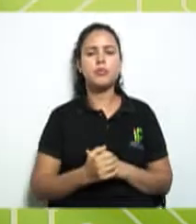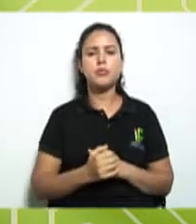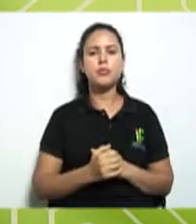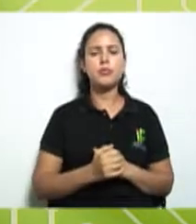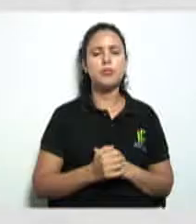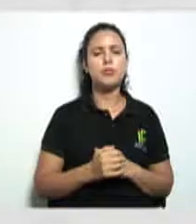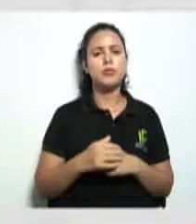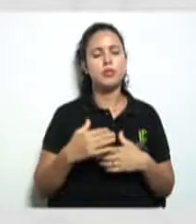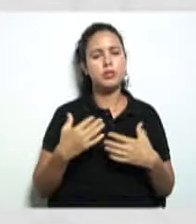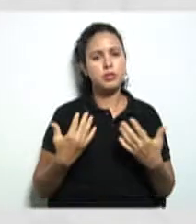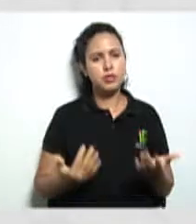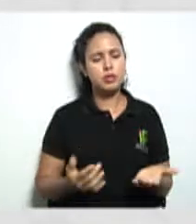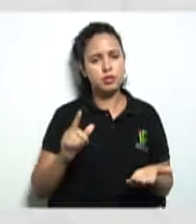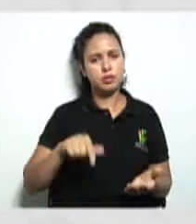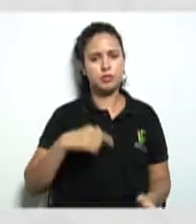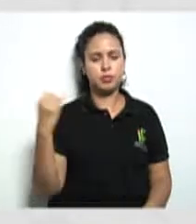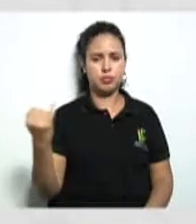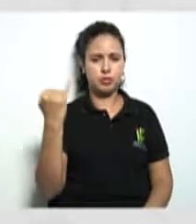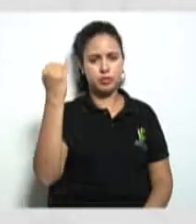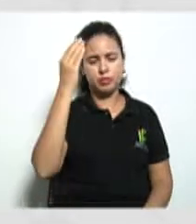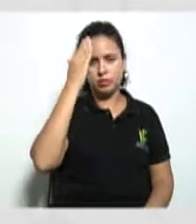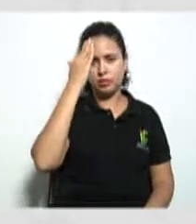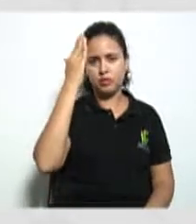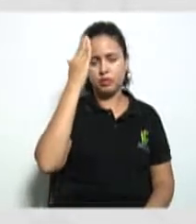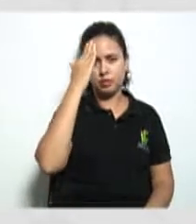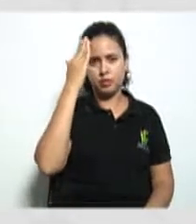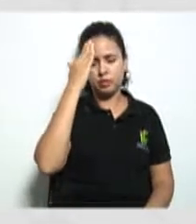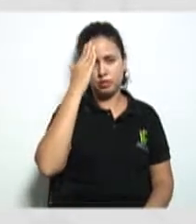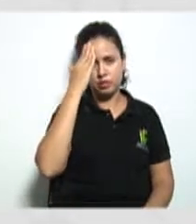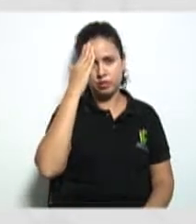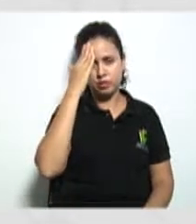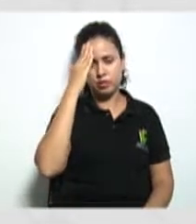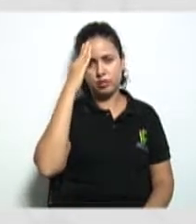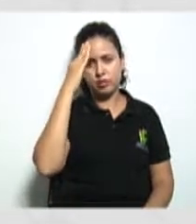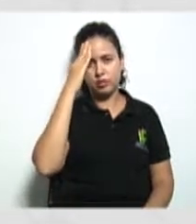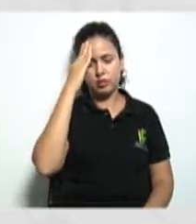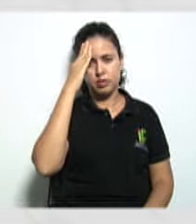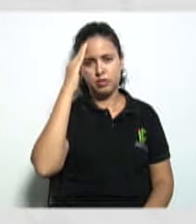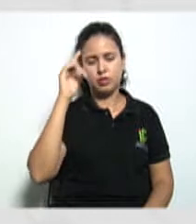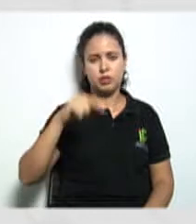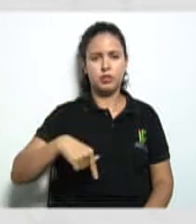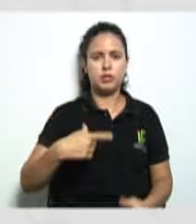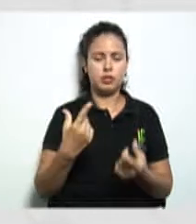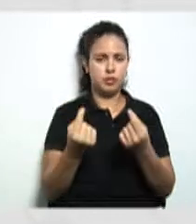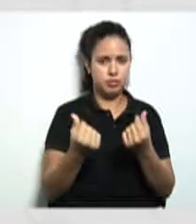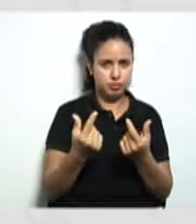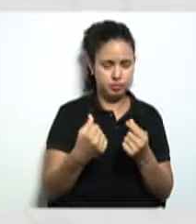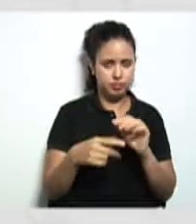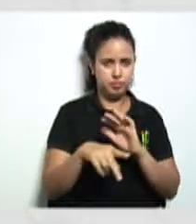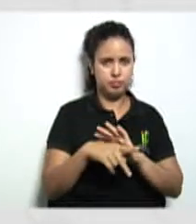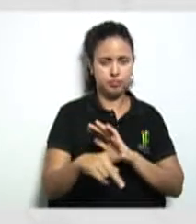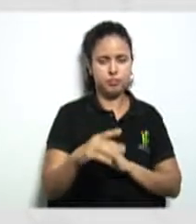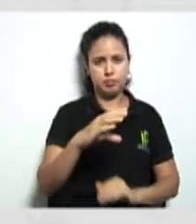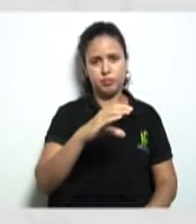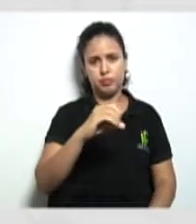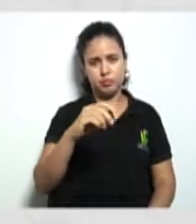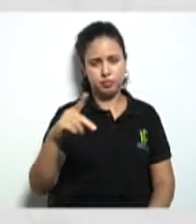Então, esse ponto aqui é importante saber, porque ele tem relação com o capital da cooperativa aqui.